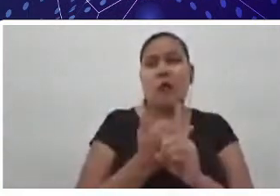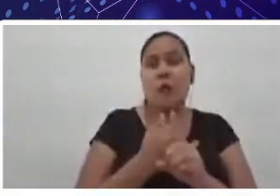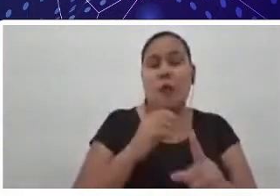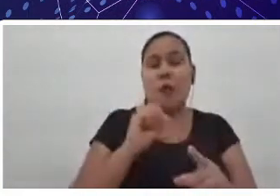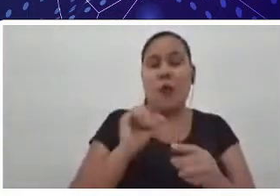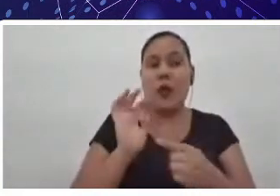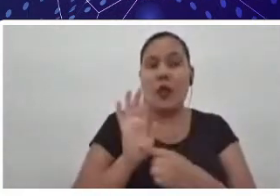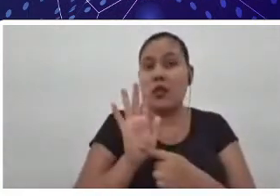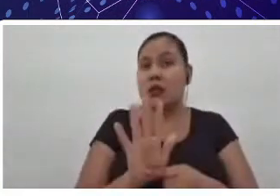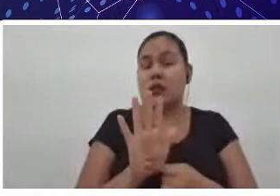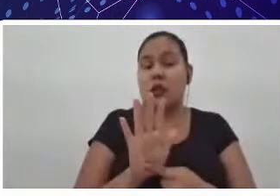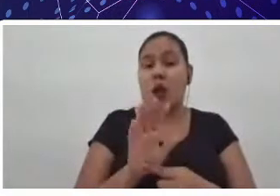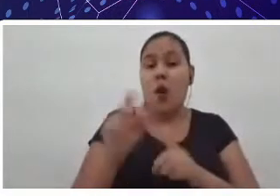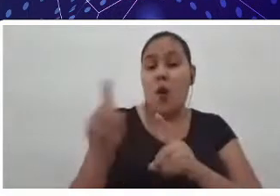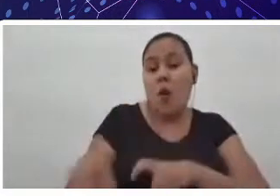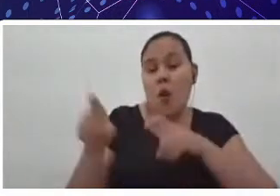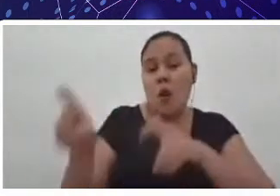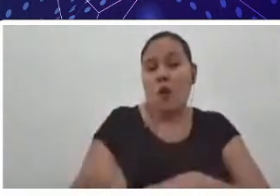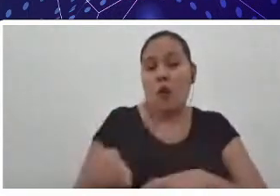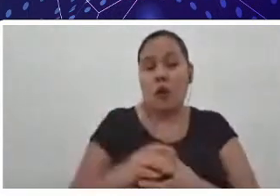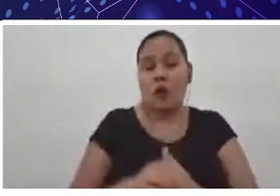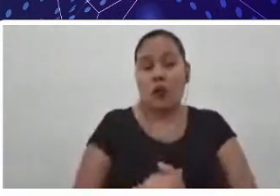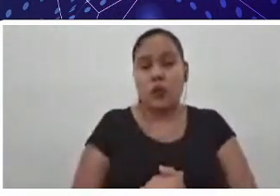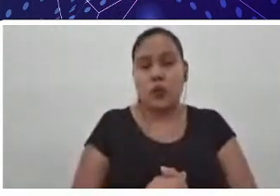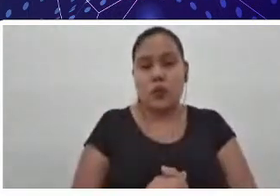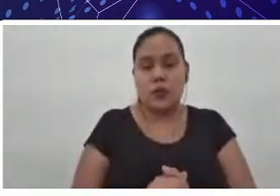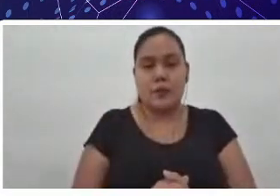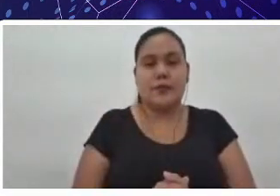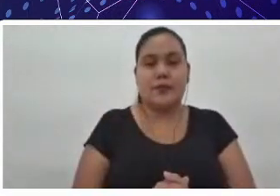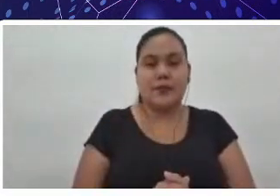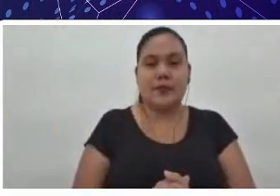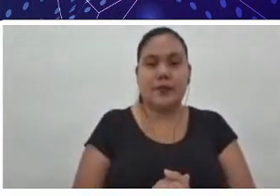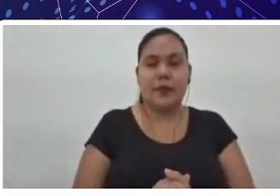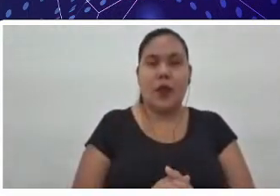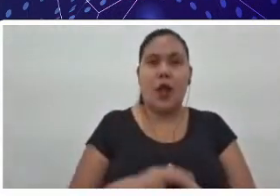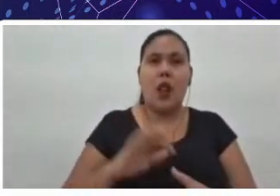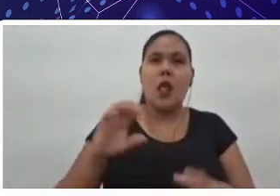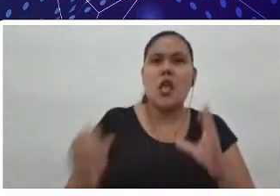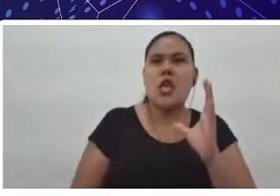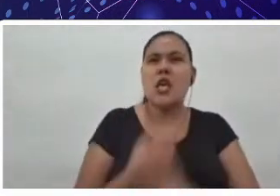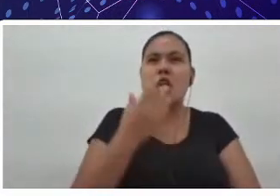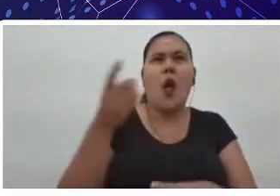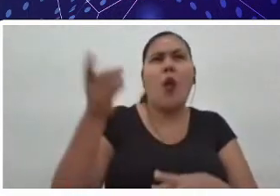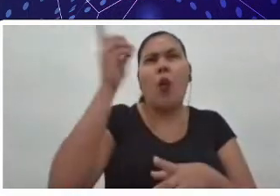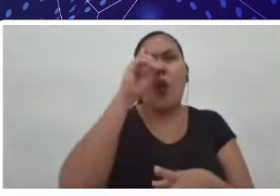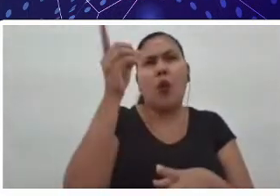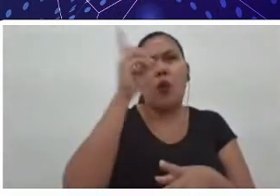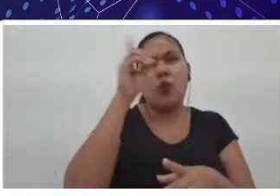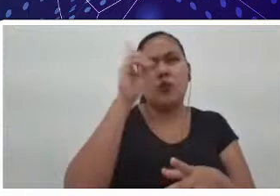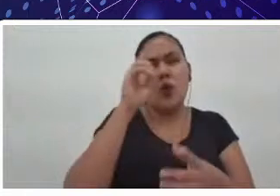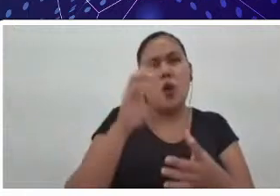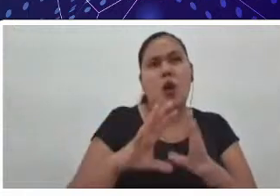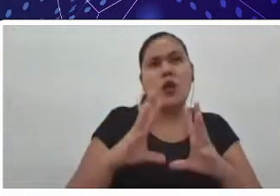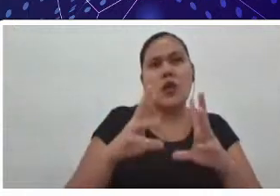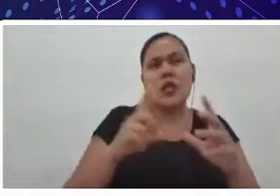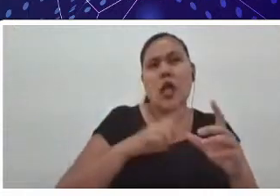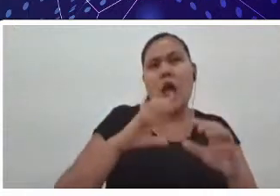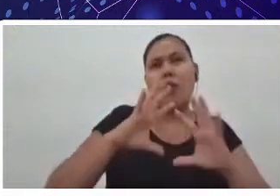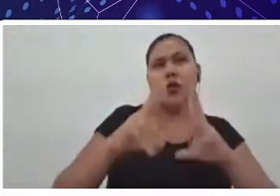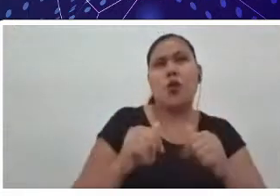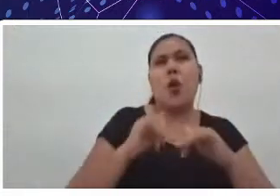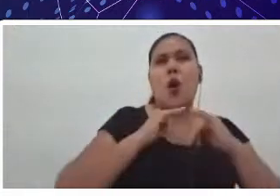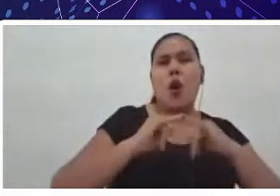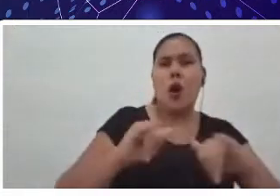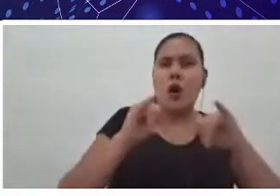se reinventa todos os dias, a gente tem todas as informações todo santo dia, e é importante